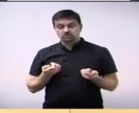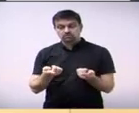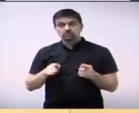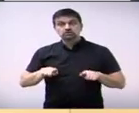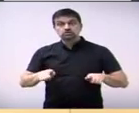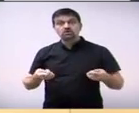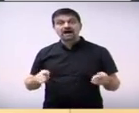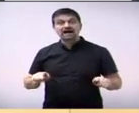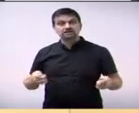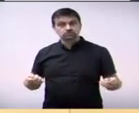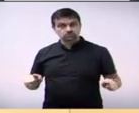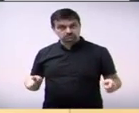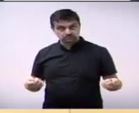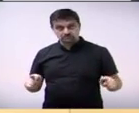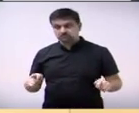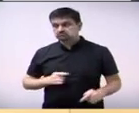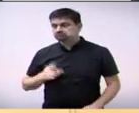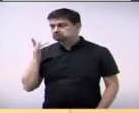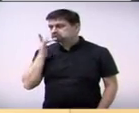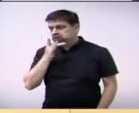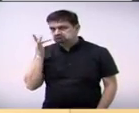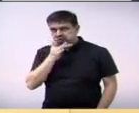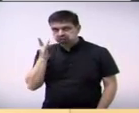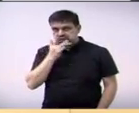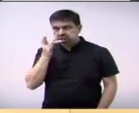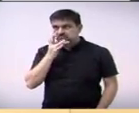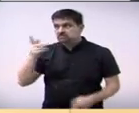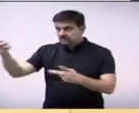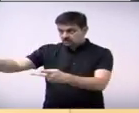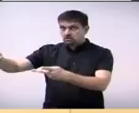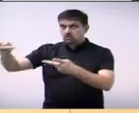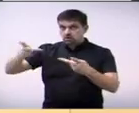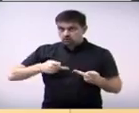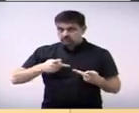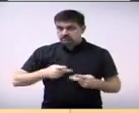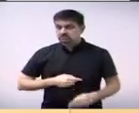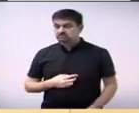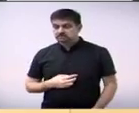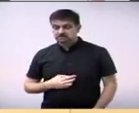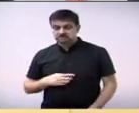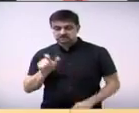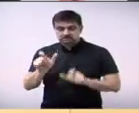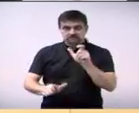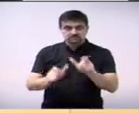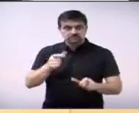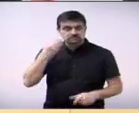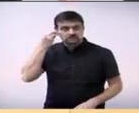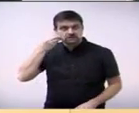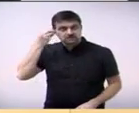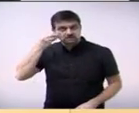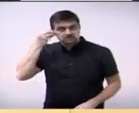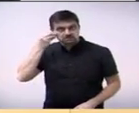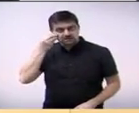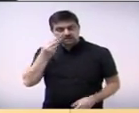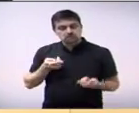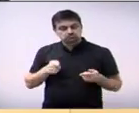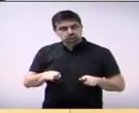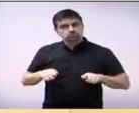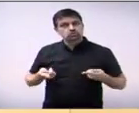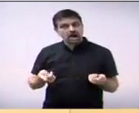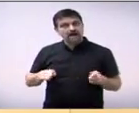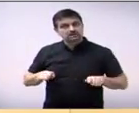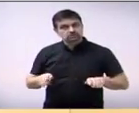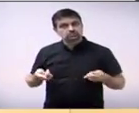espero que reafirmar aqui o convite a todos para estarem indo o momento é só e com a palavra do vereador Marquinhos da Bona